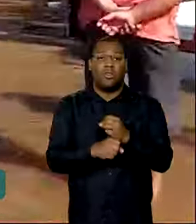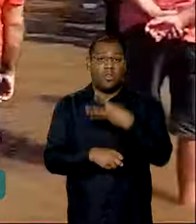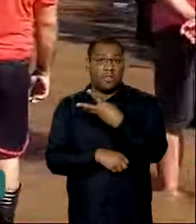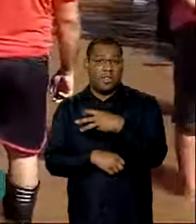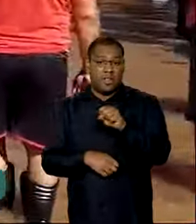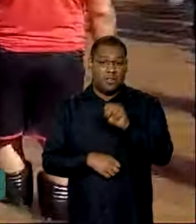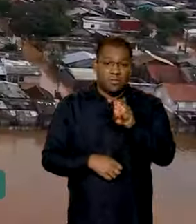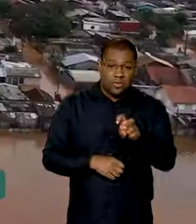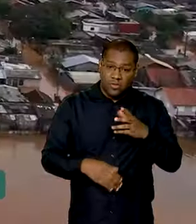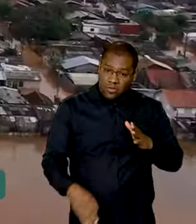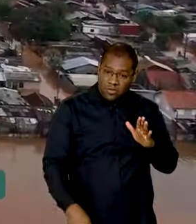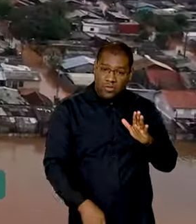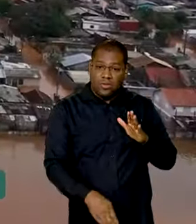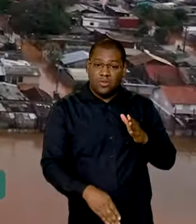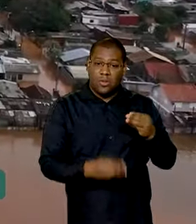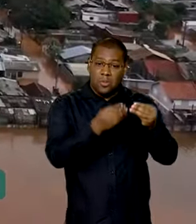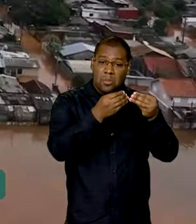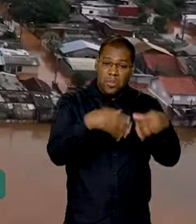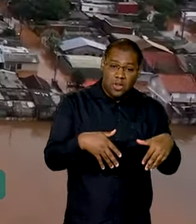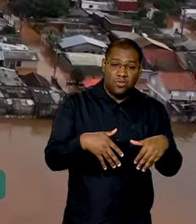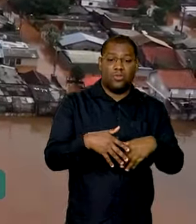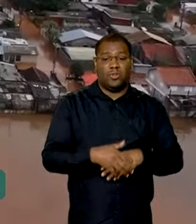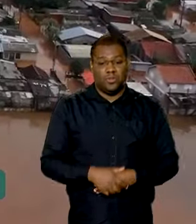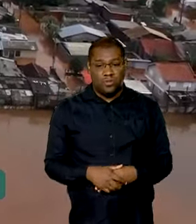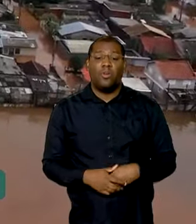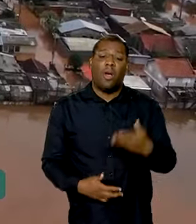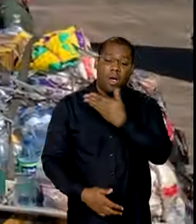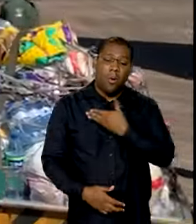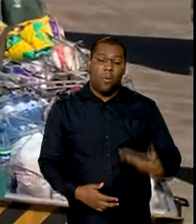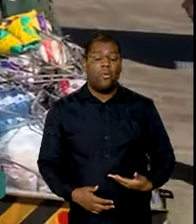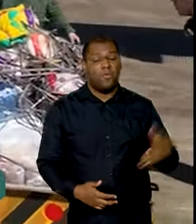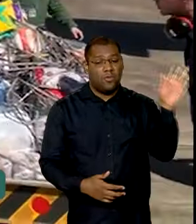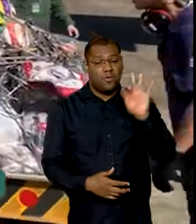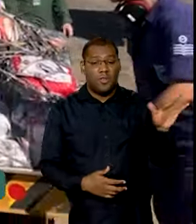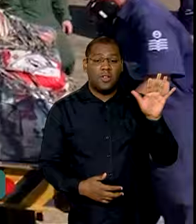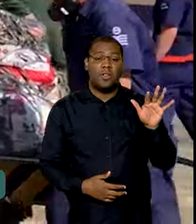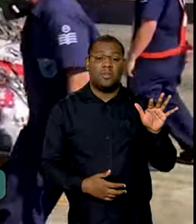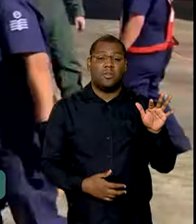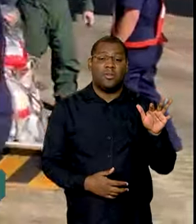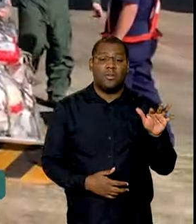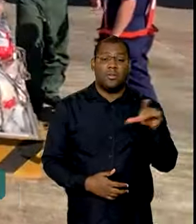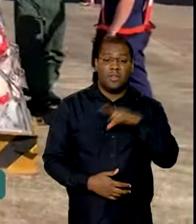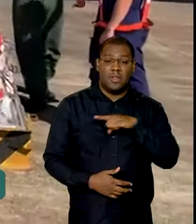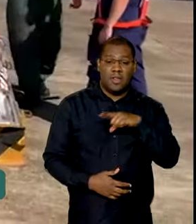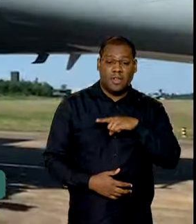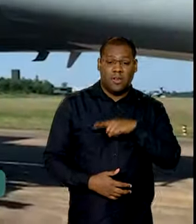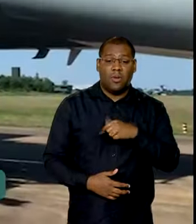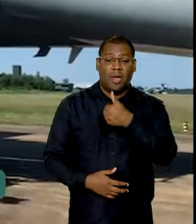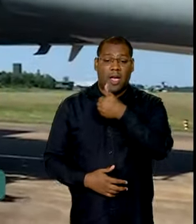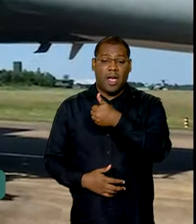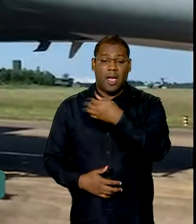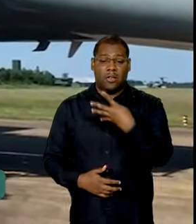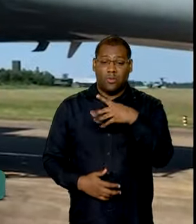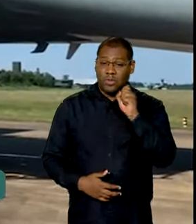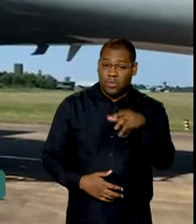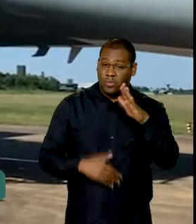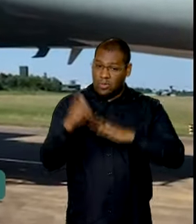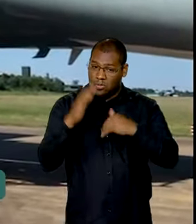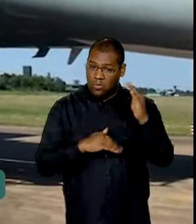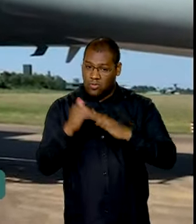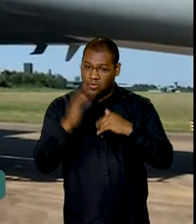Para a operação de ajuda e recuperação de estruturas, o governo federal conta com 14 mil e 500 profissionais